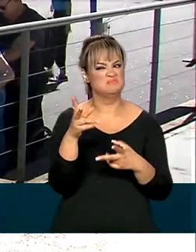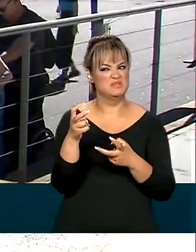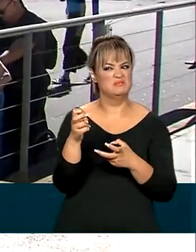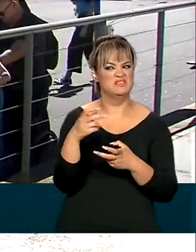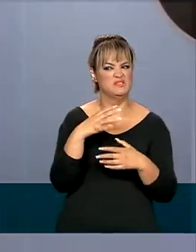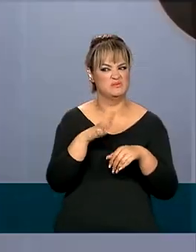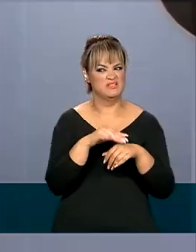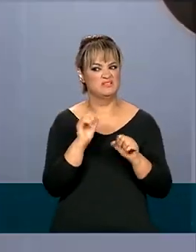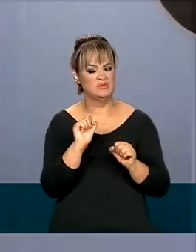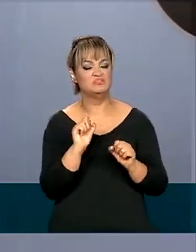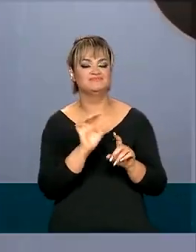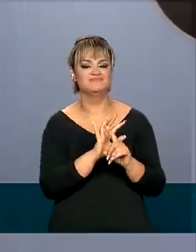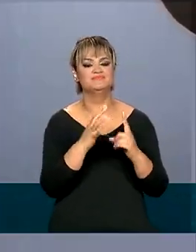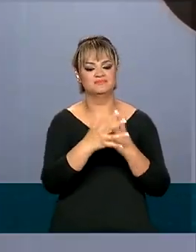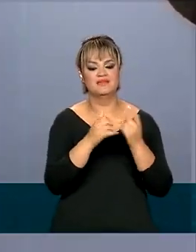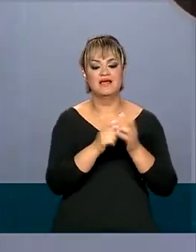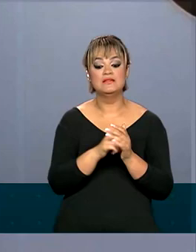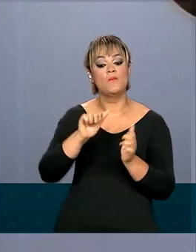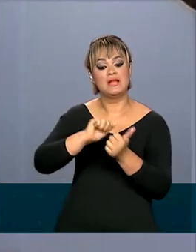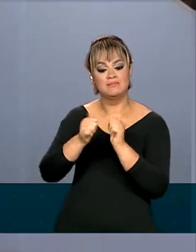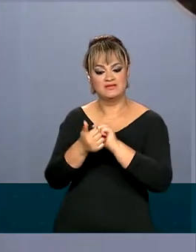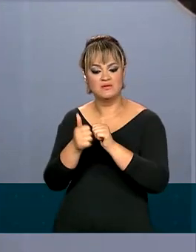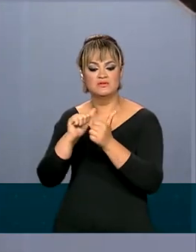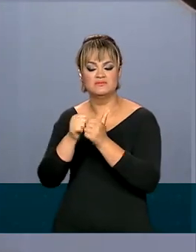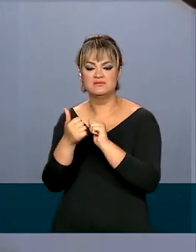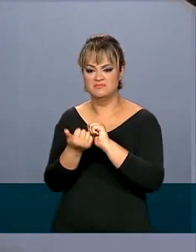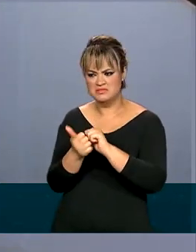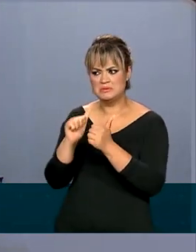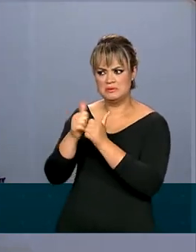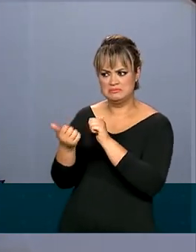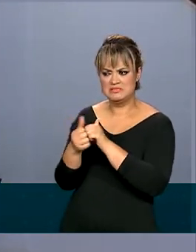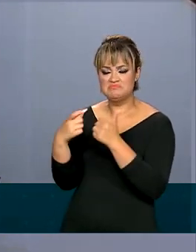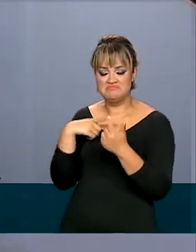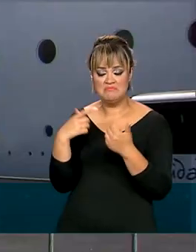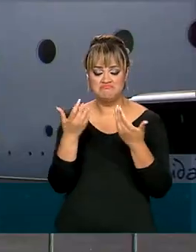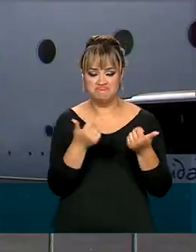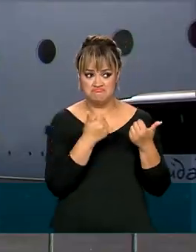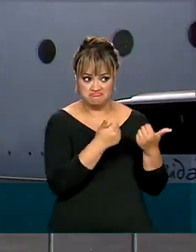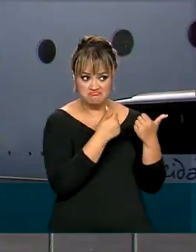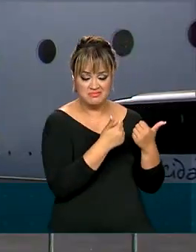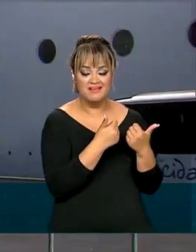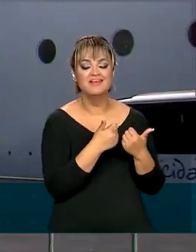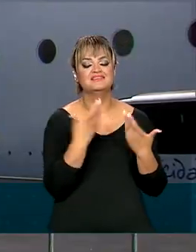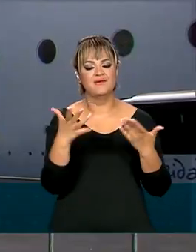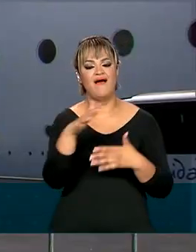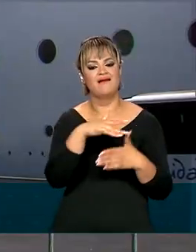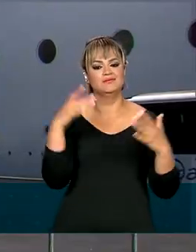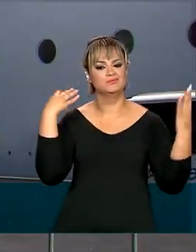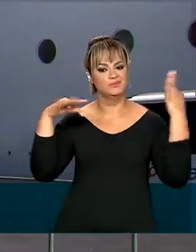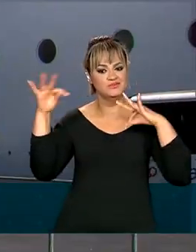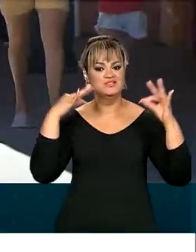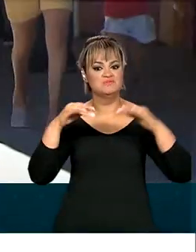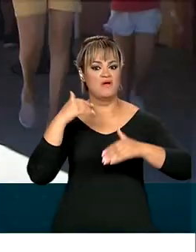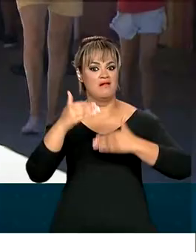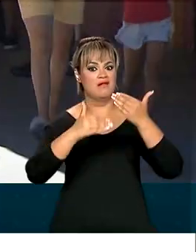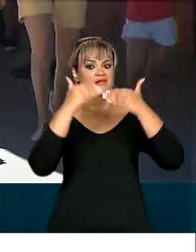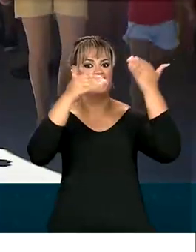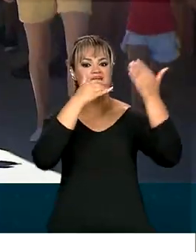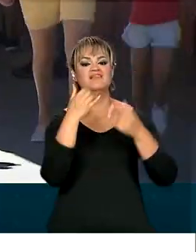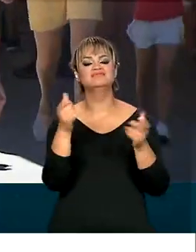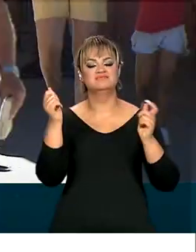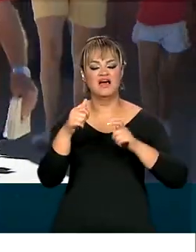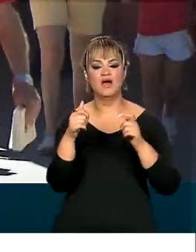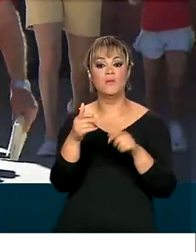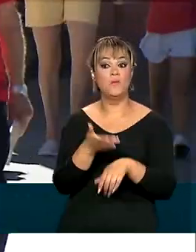infectados. Com a flexibilização das restrições, a expectativa é que o setor de turismo volte ao patamar